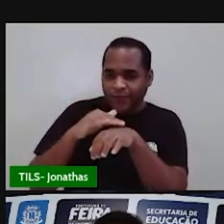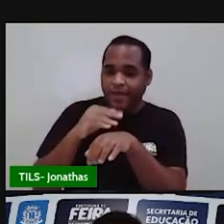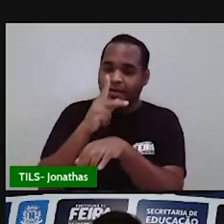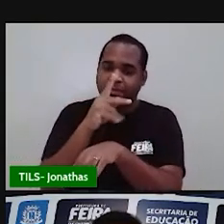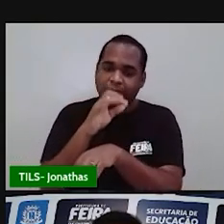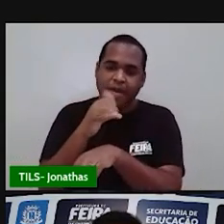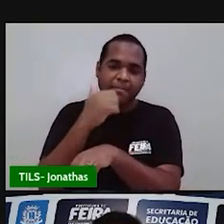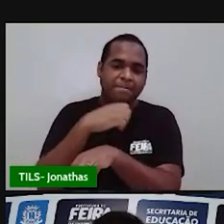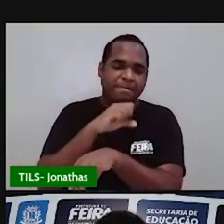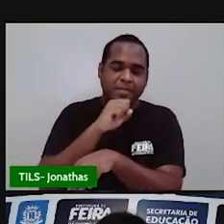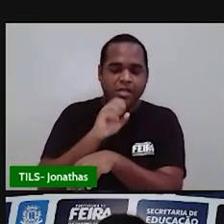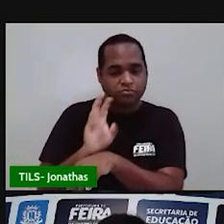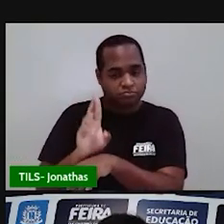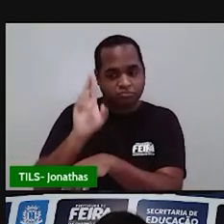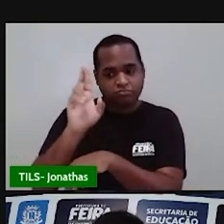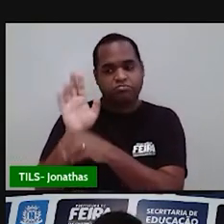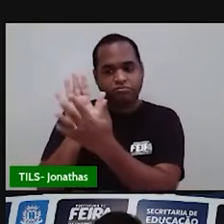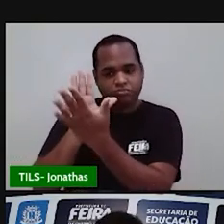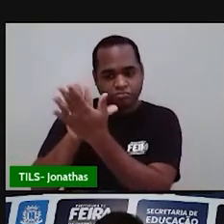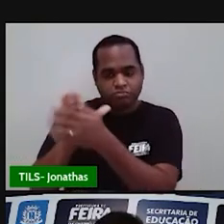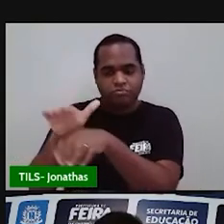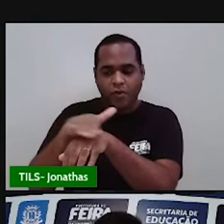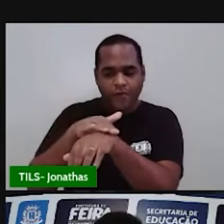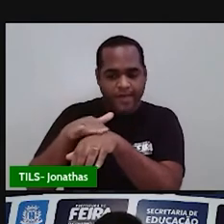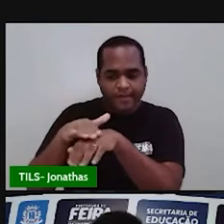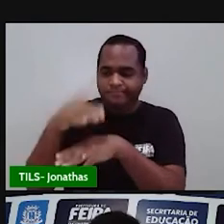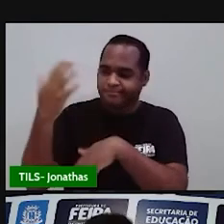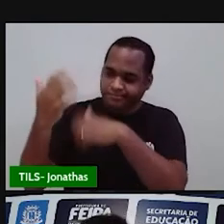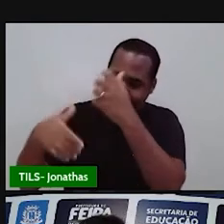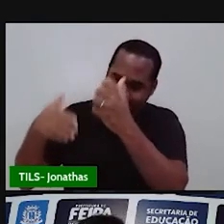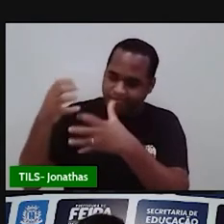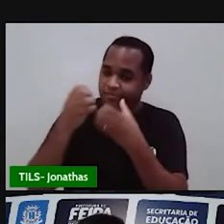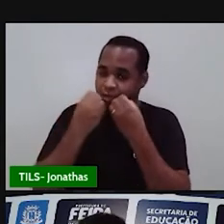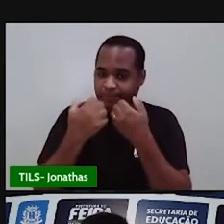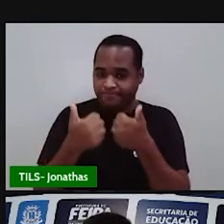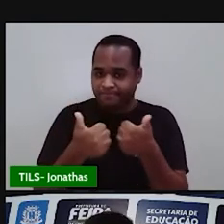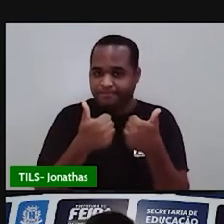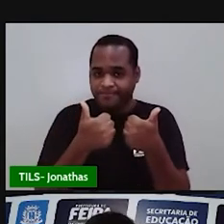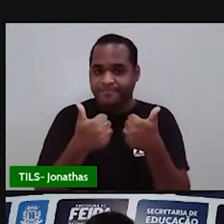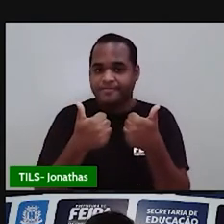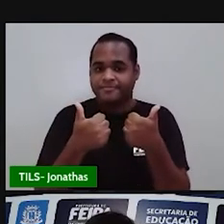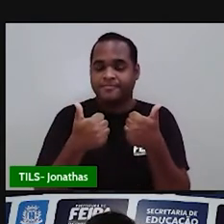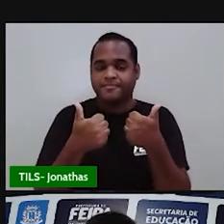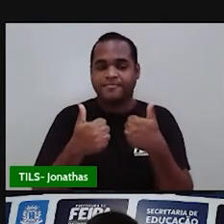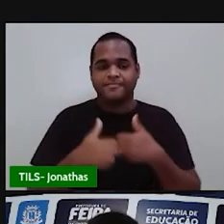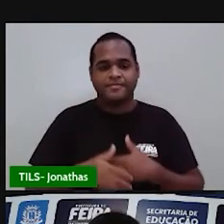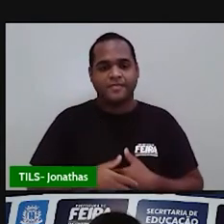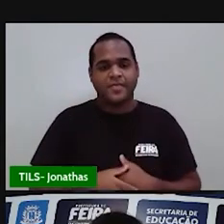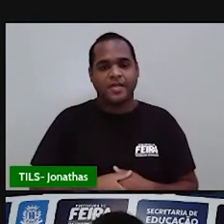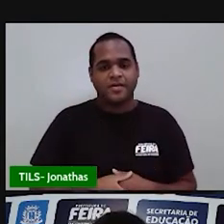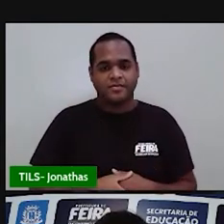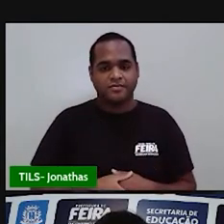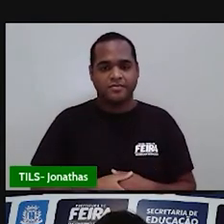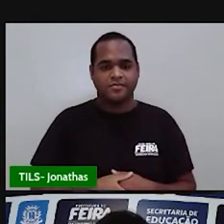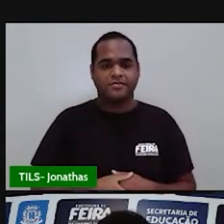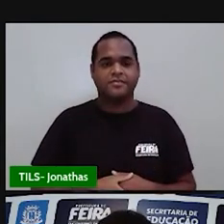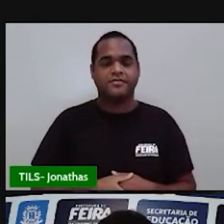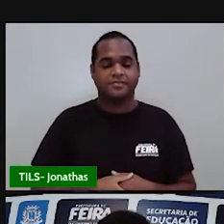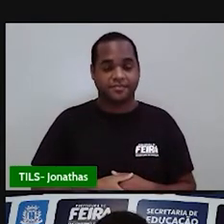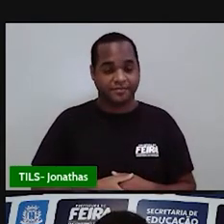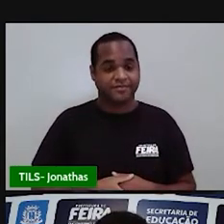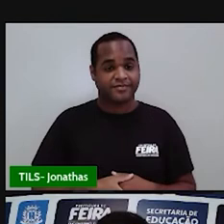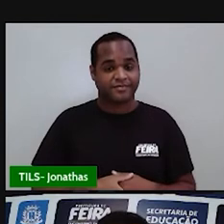o papai e com a mamãe também, que vai ser uma conversa bem bacana. Valeu? Bom, mas é isso, né?